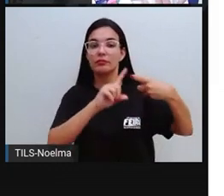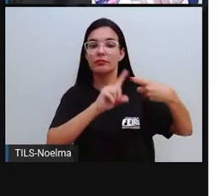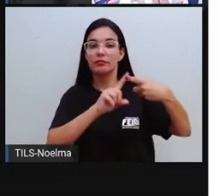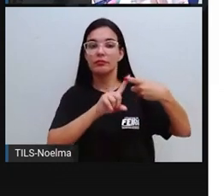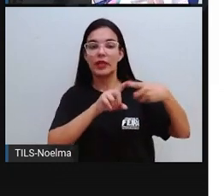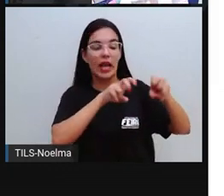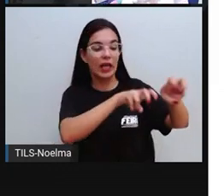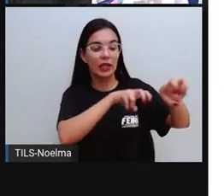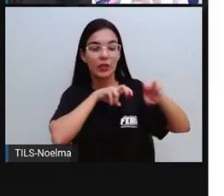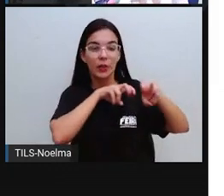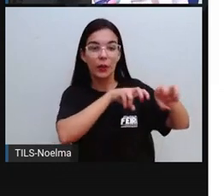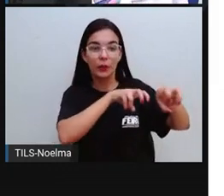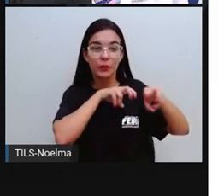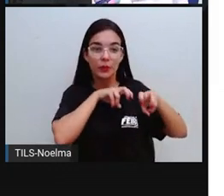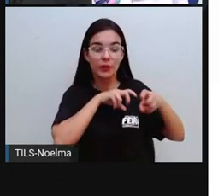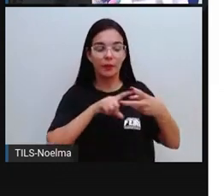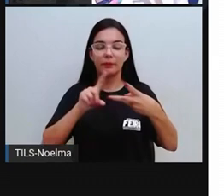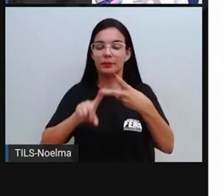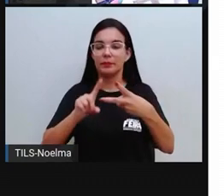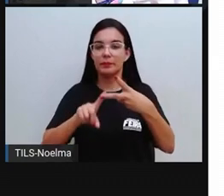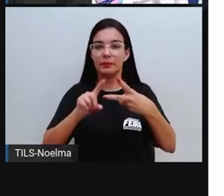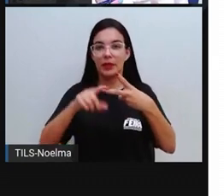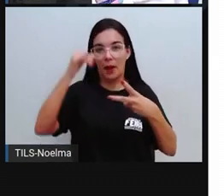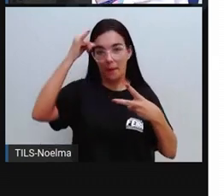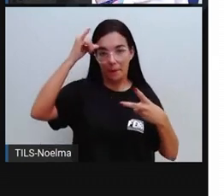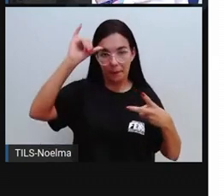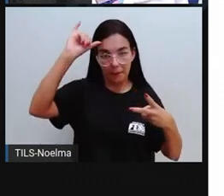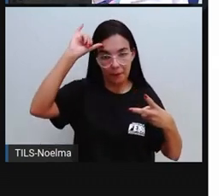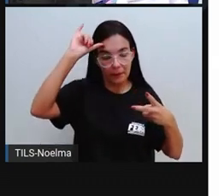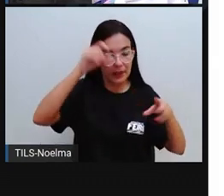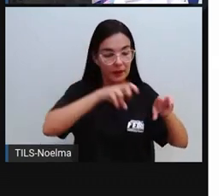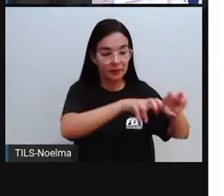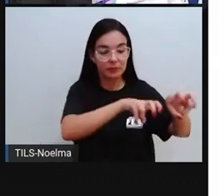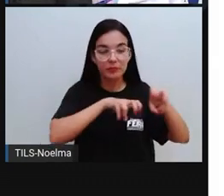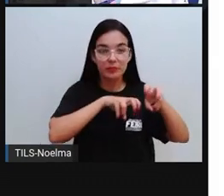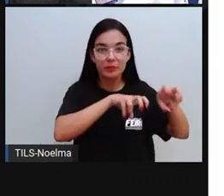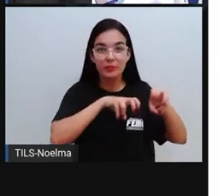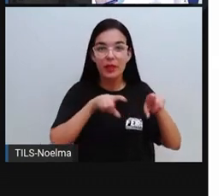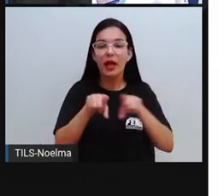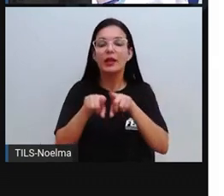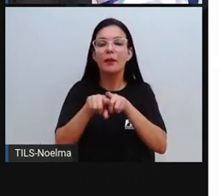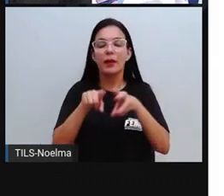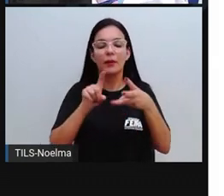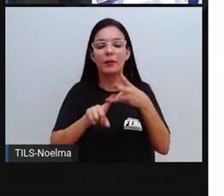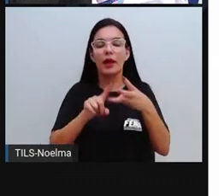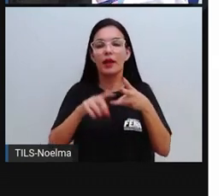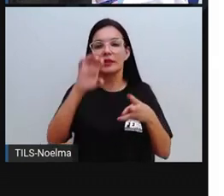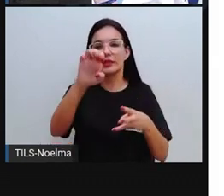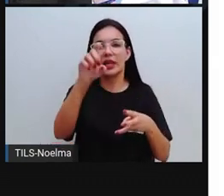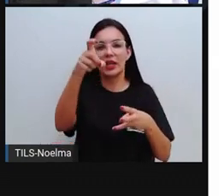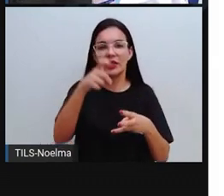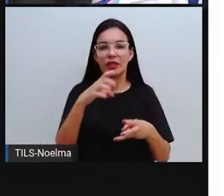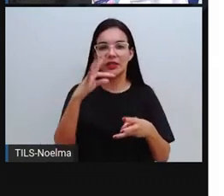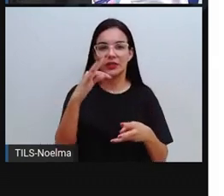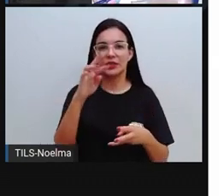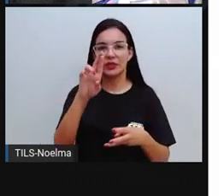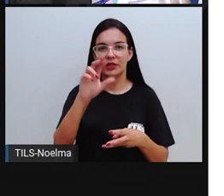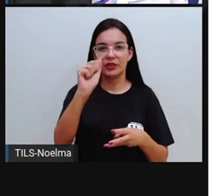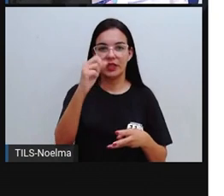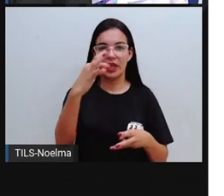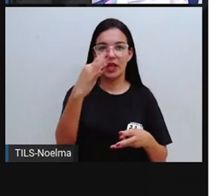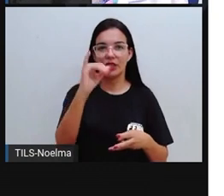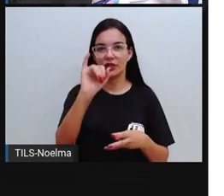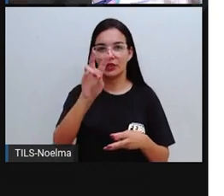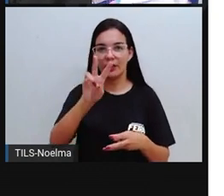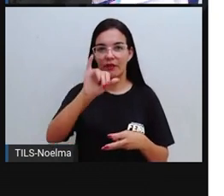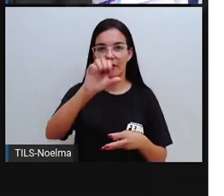A agricultura, a pecuária e o extrativismo. Então nós já tivemos, né, uma aula